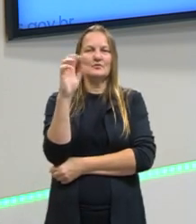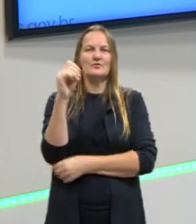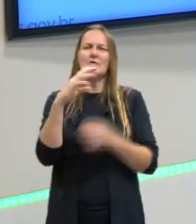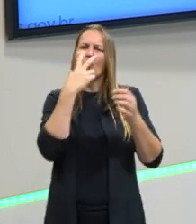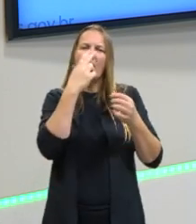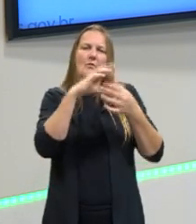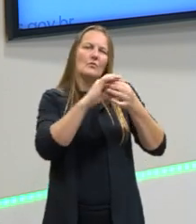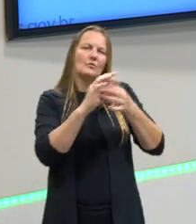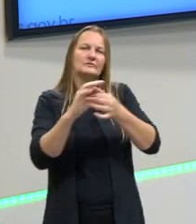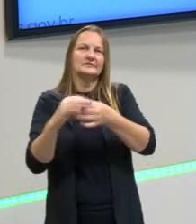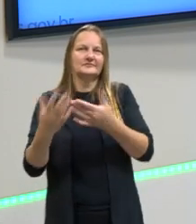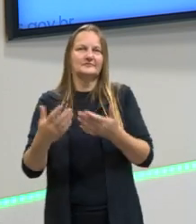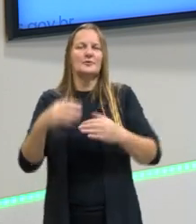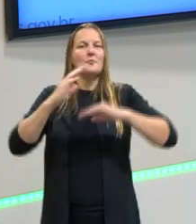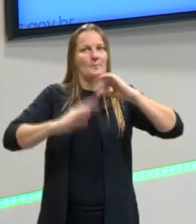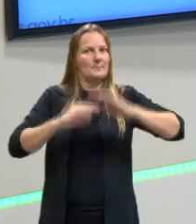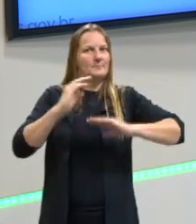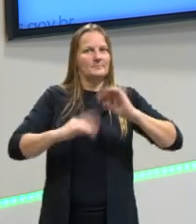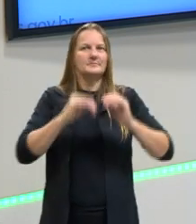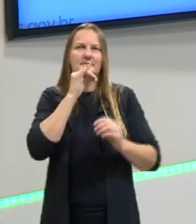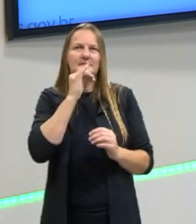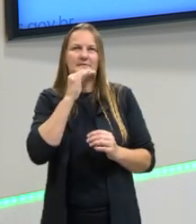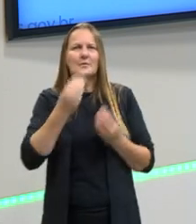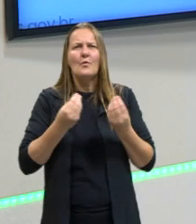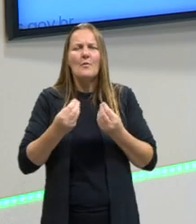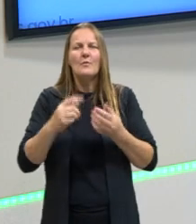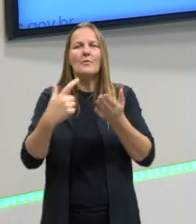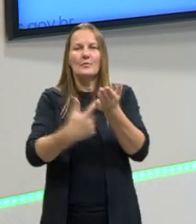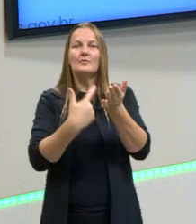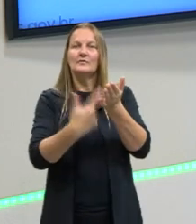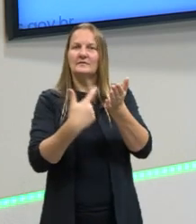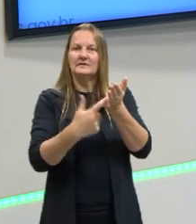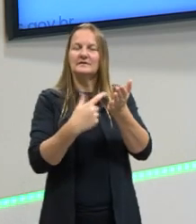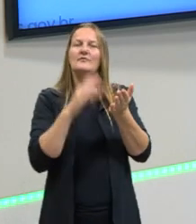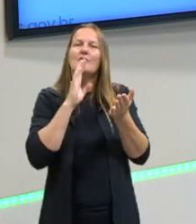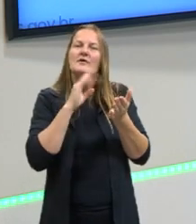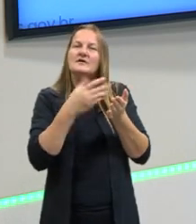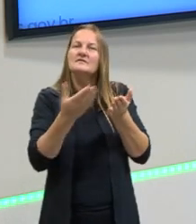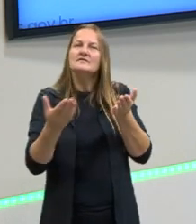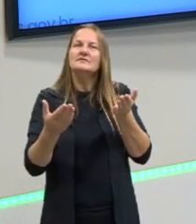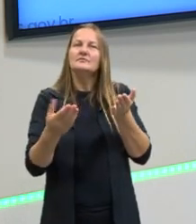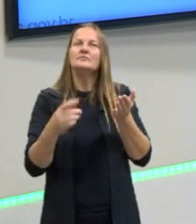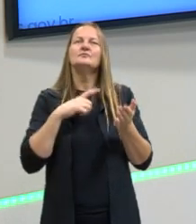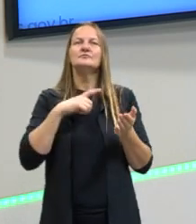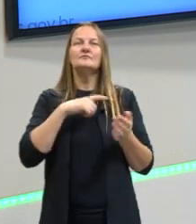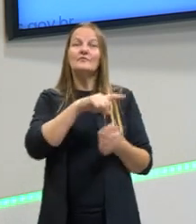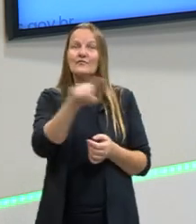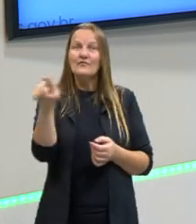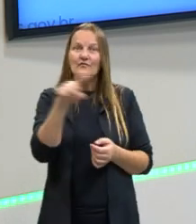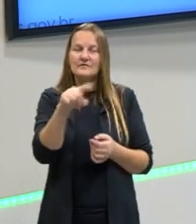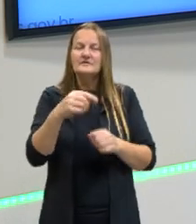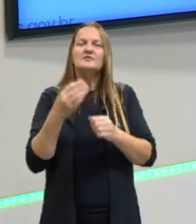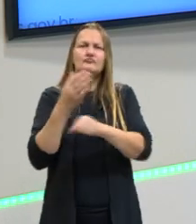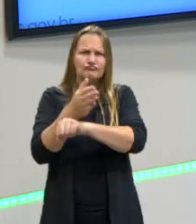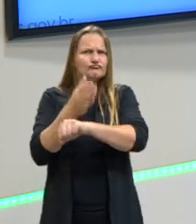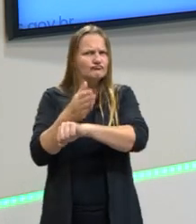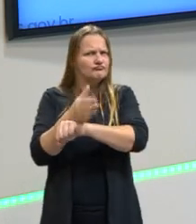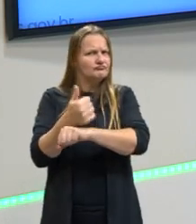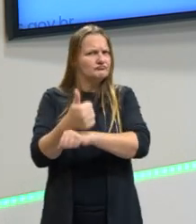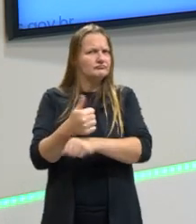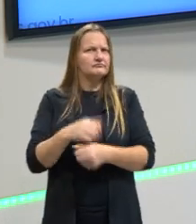exemplo prático de um livro conhecido ao qual vocês têm acesso.